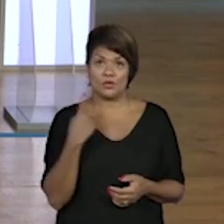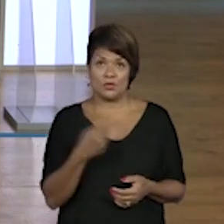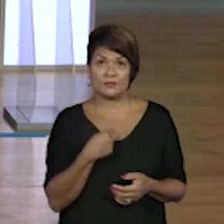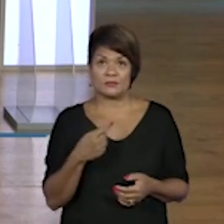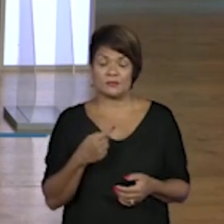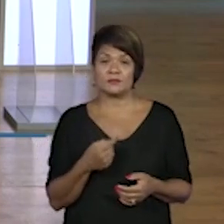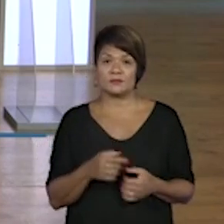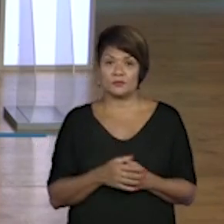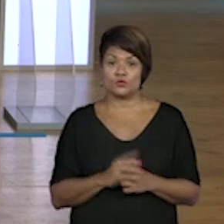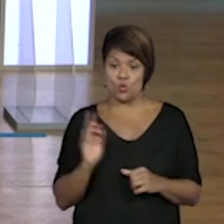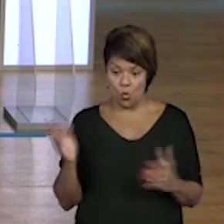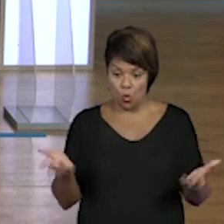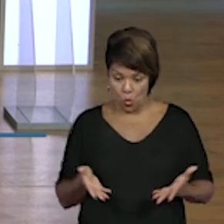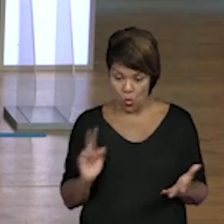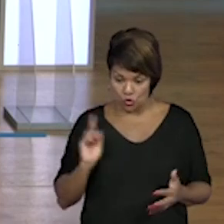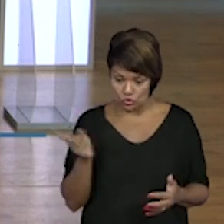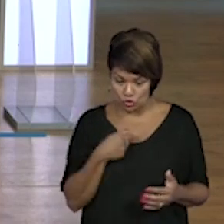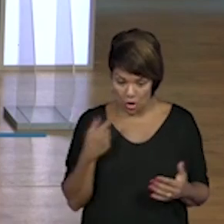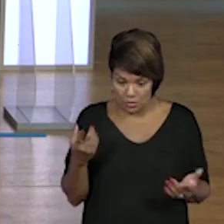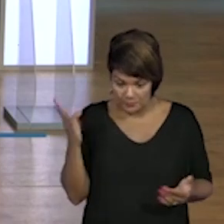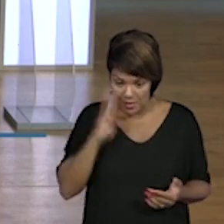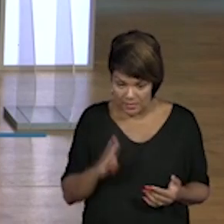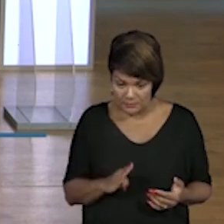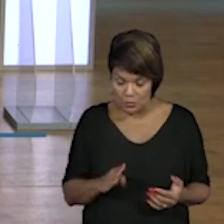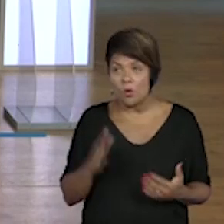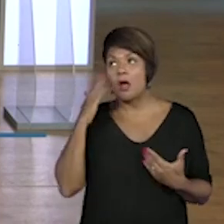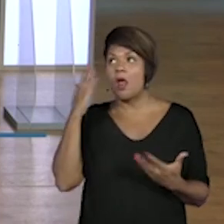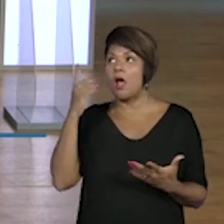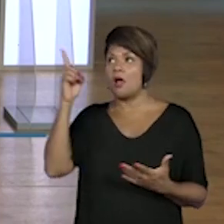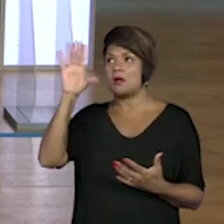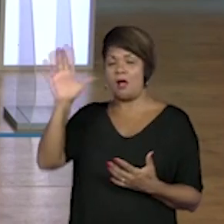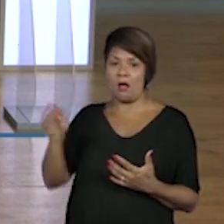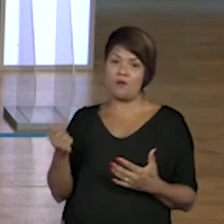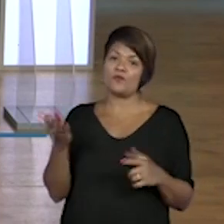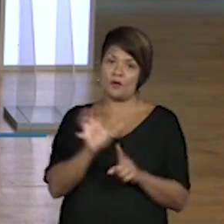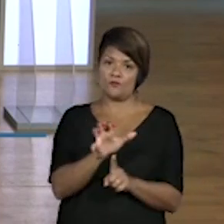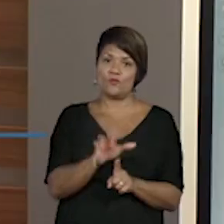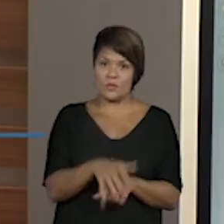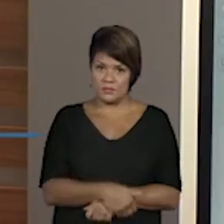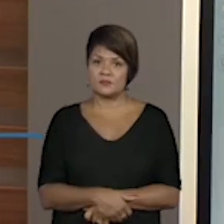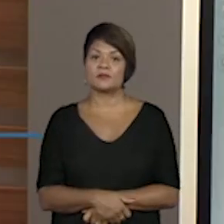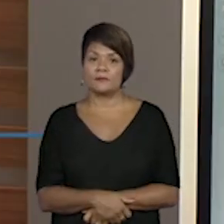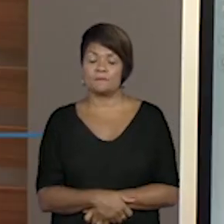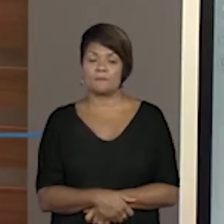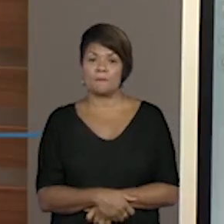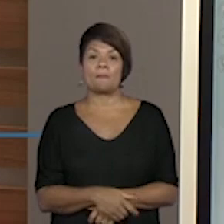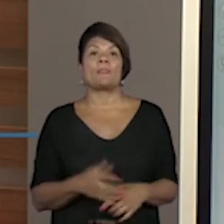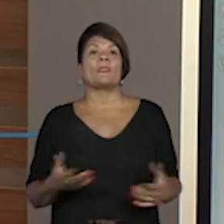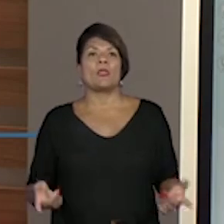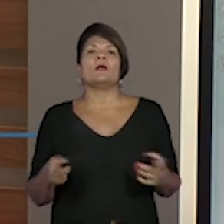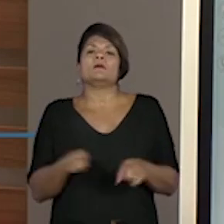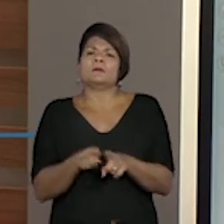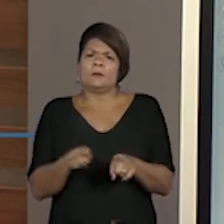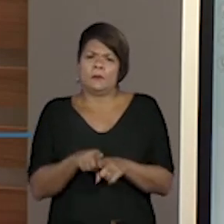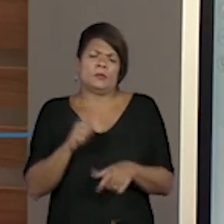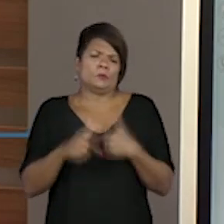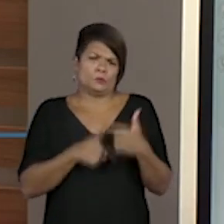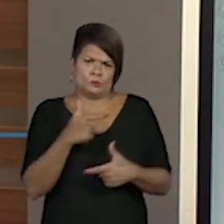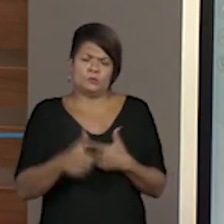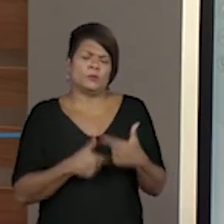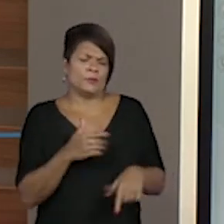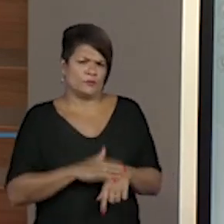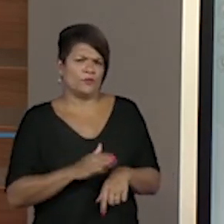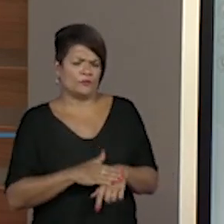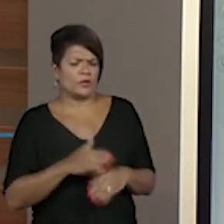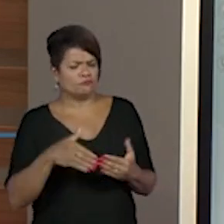país que somos hoje também, graças a essa influência, né? A gente, fora todo o trabalho que foi feito, e a gente vai falar um